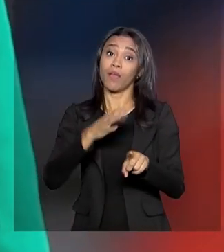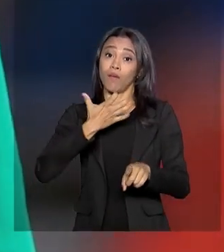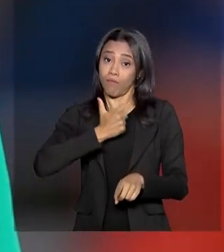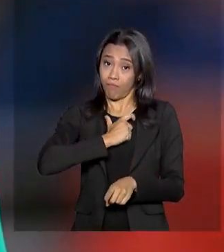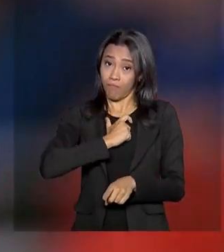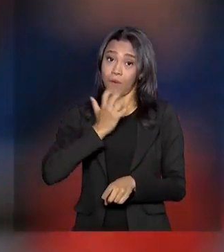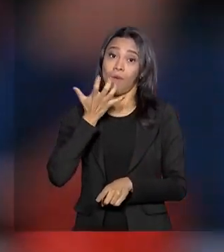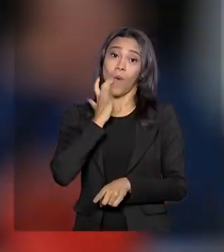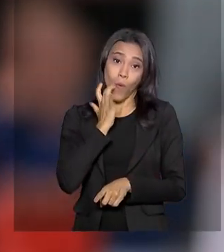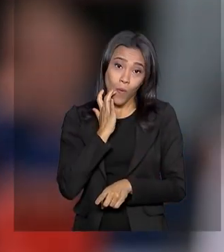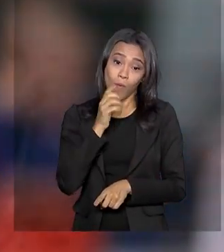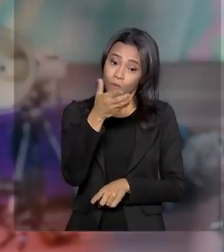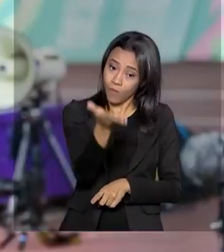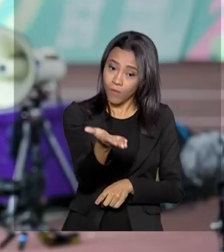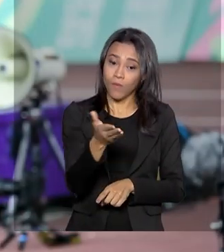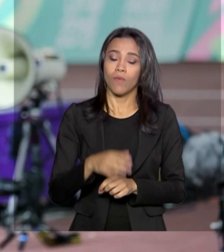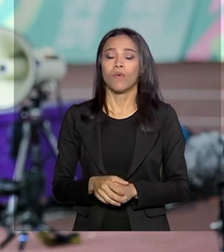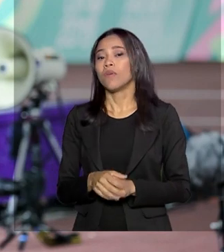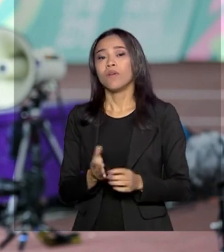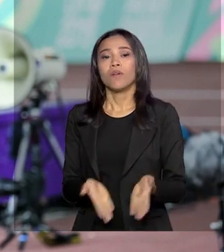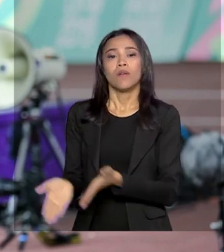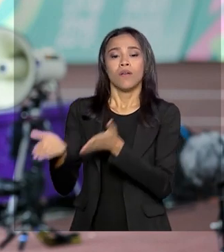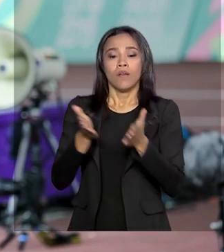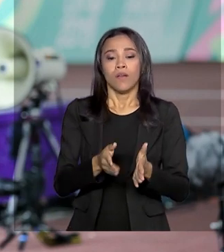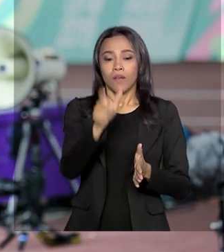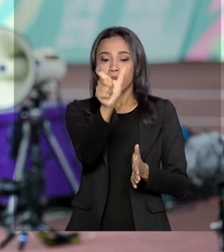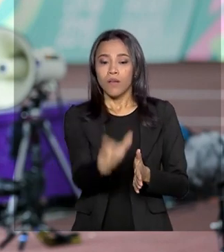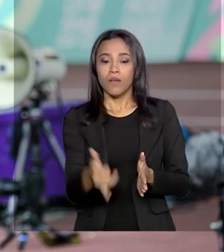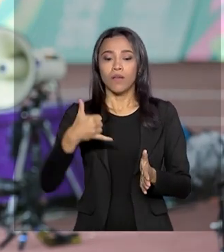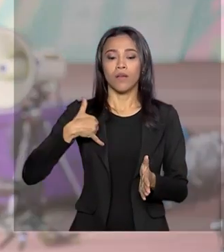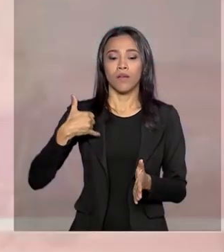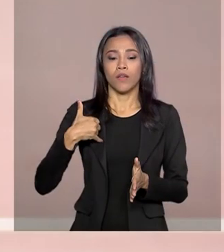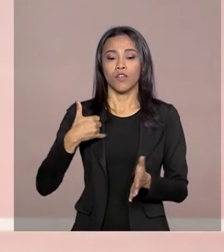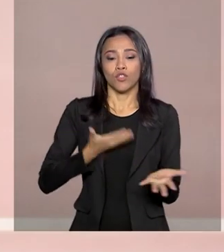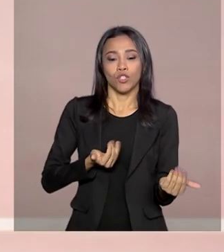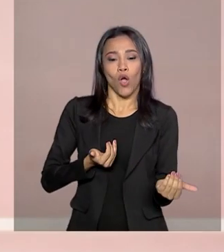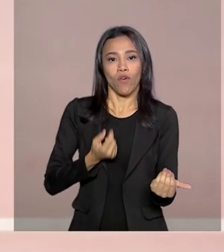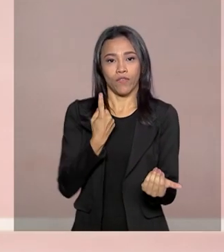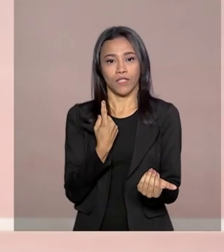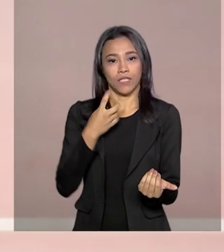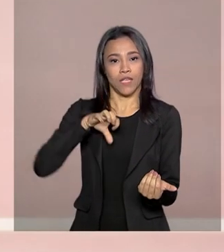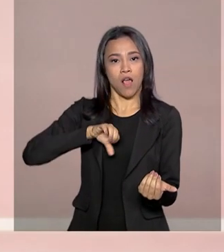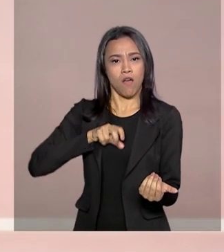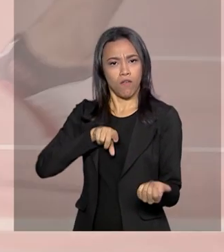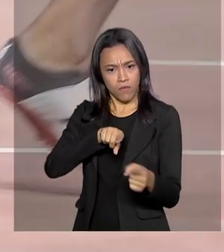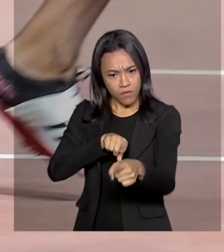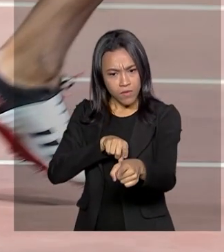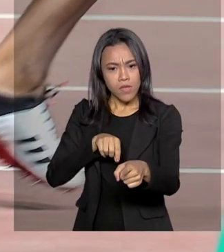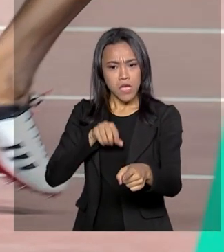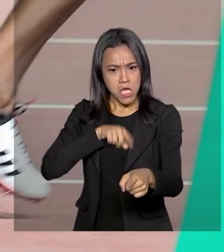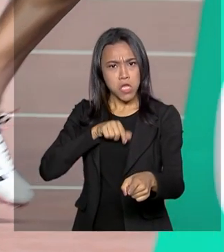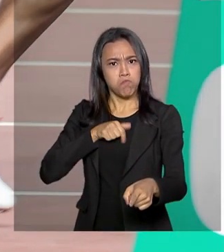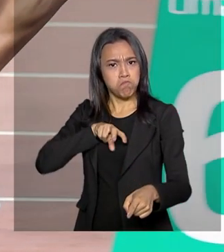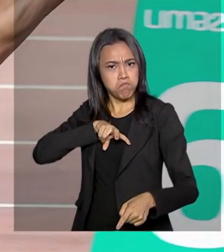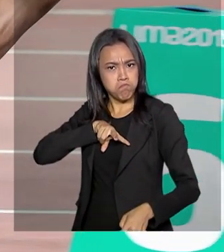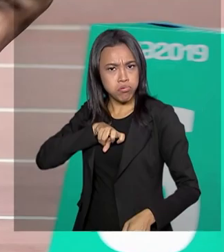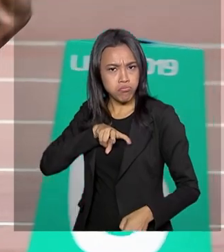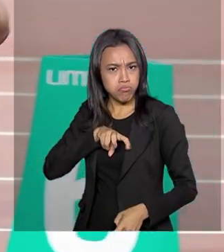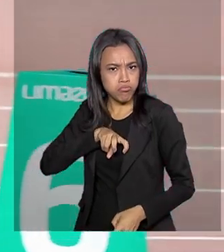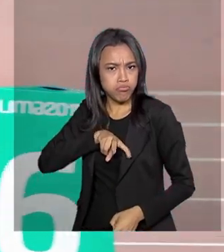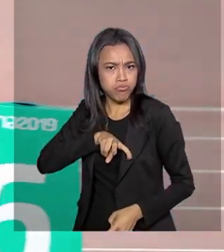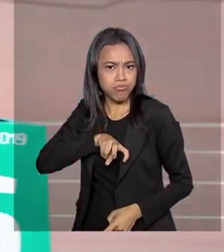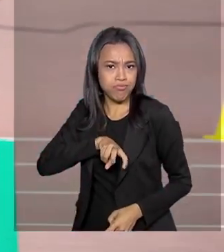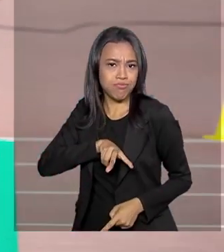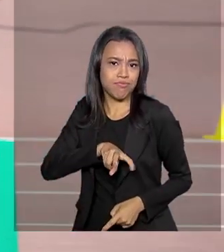categoria 60 quilos. E o jovem de 19 anos, Alisson Brandon dos Santos, pisou no estádio de